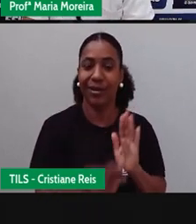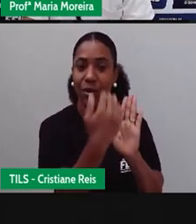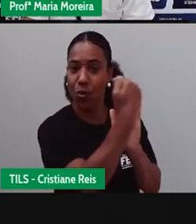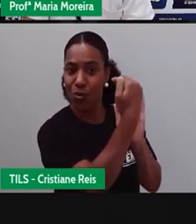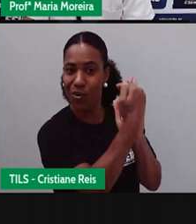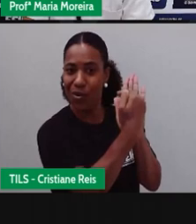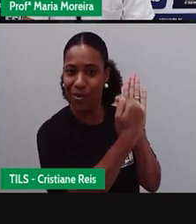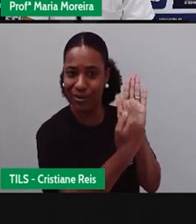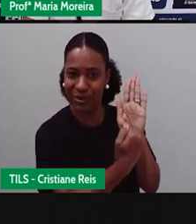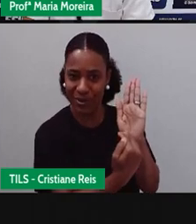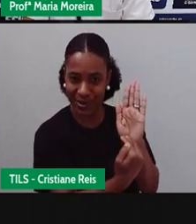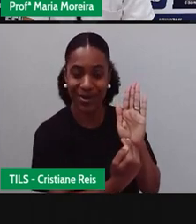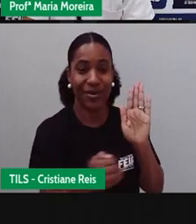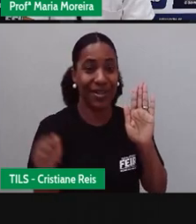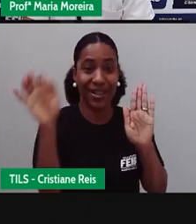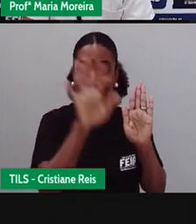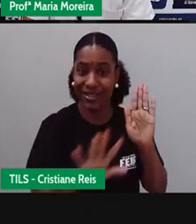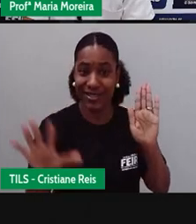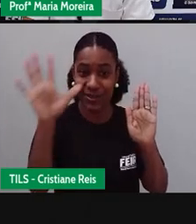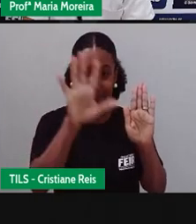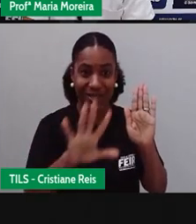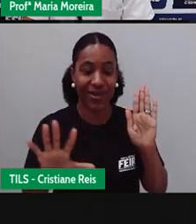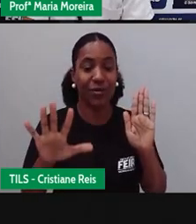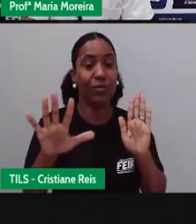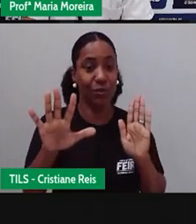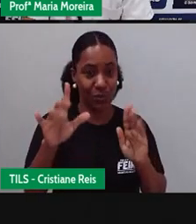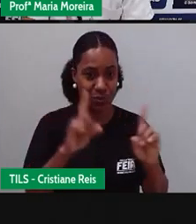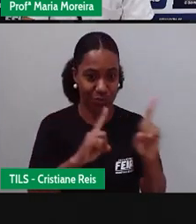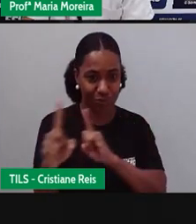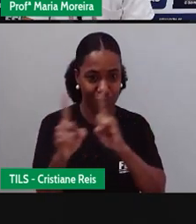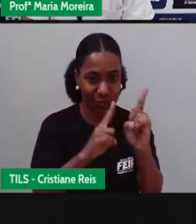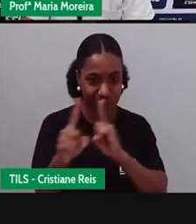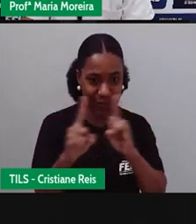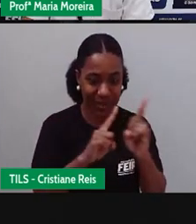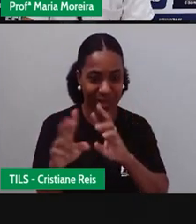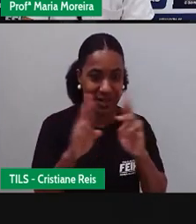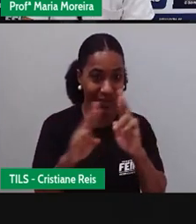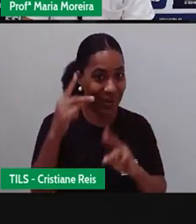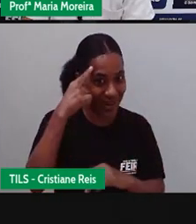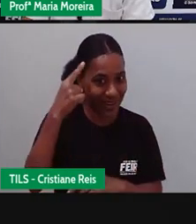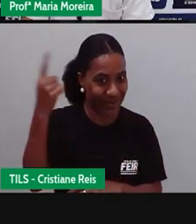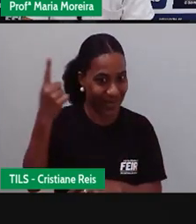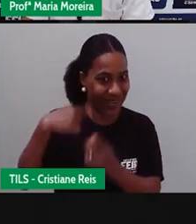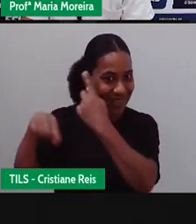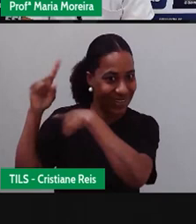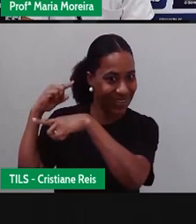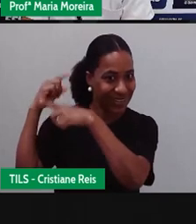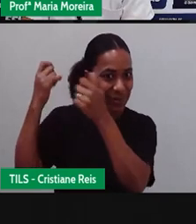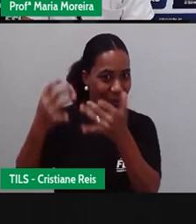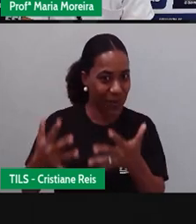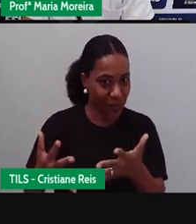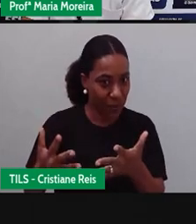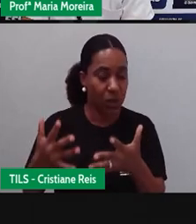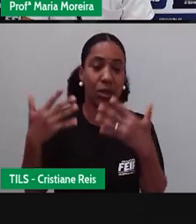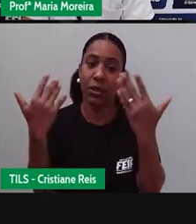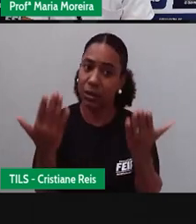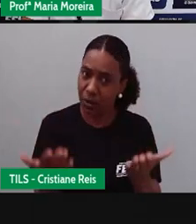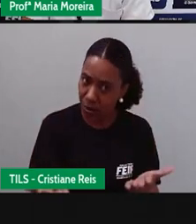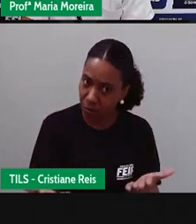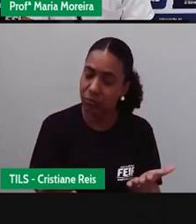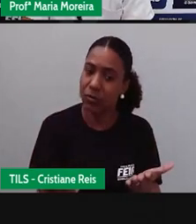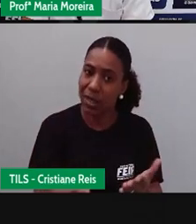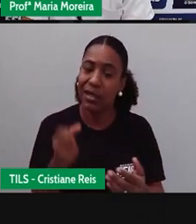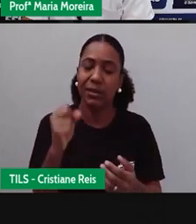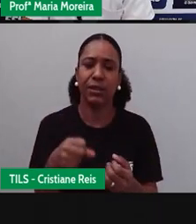falou aqui sobre ele. Lembra que a falou? Pois é. Considera infração não dar passagem para veículos de